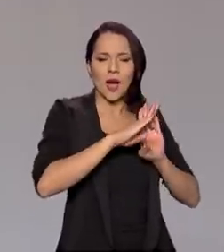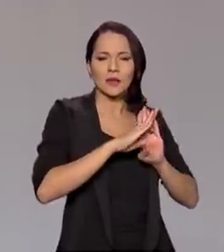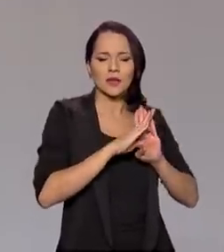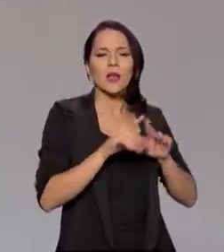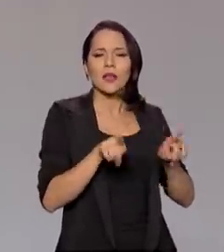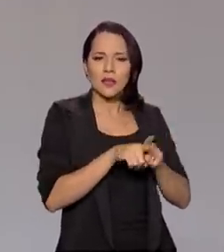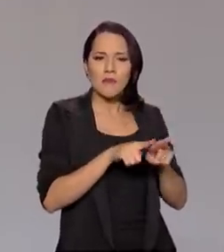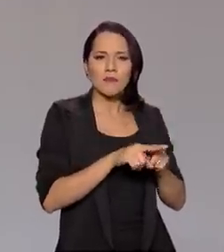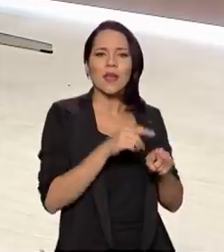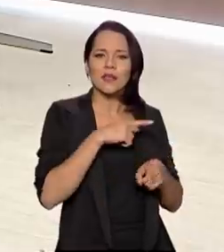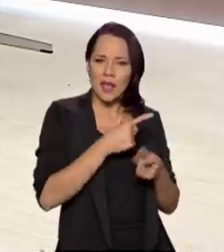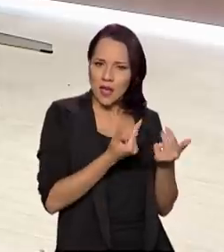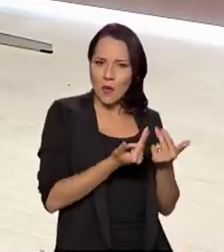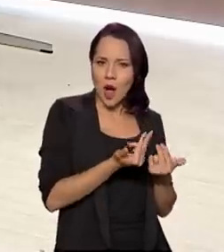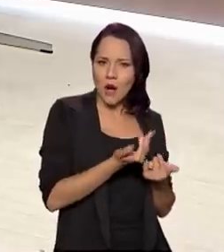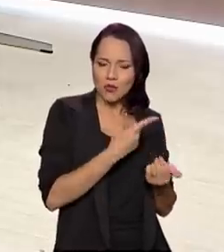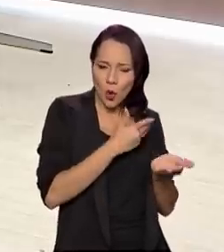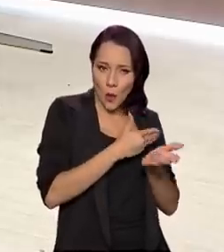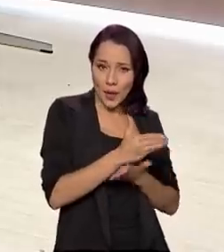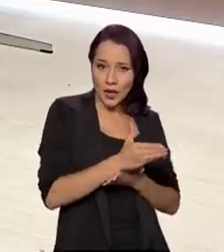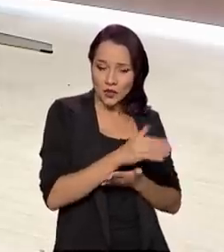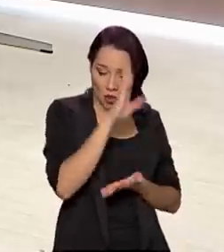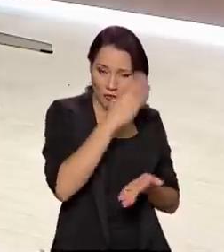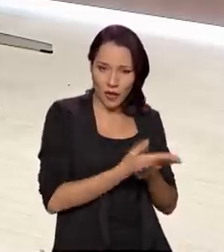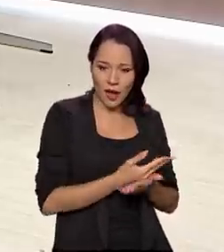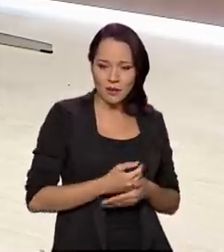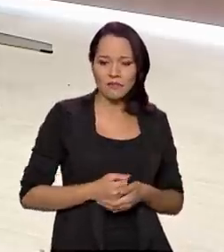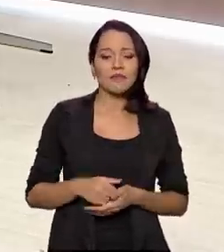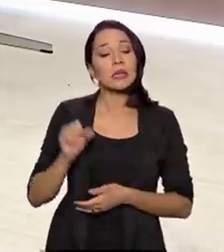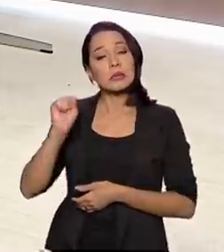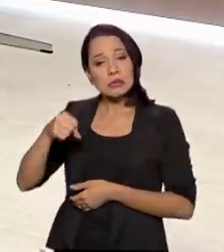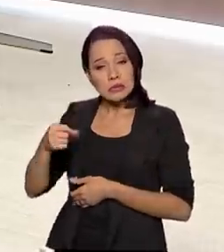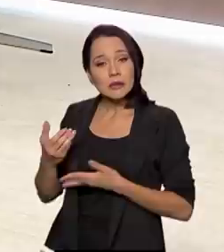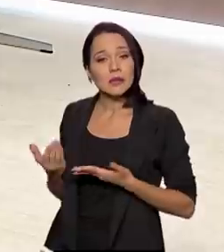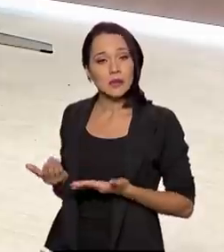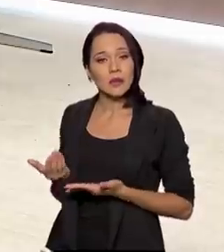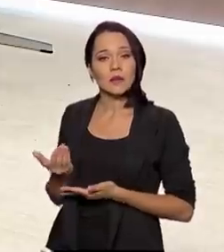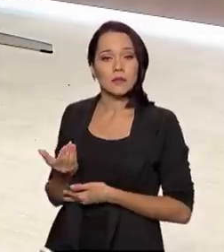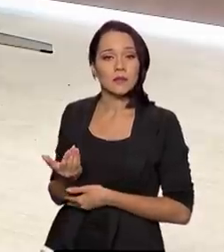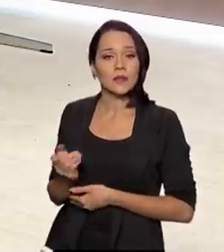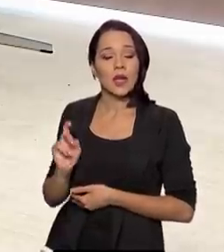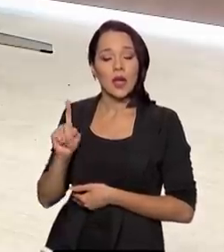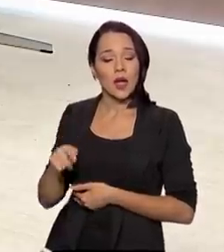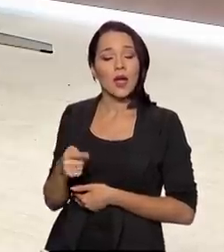bebe nessa fonte? É claro. Eu acho que isso vem desse